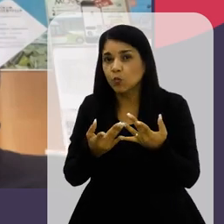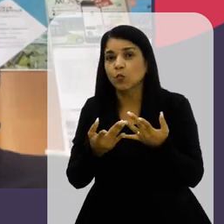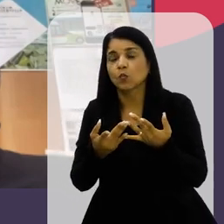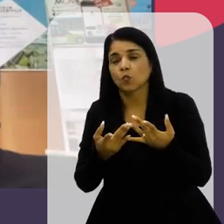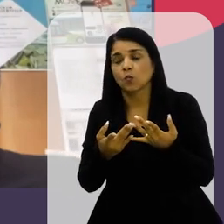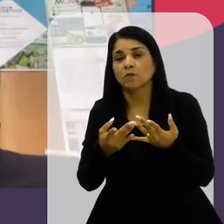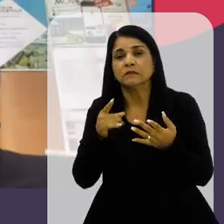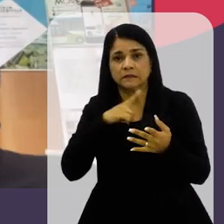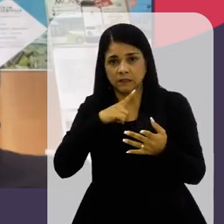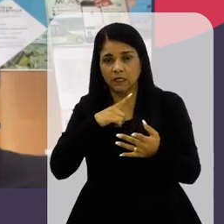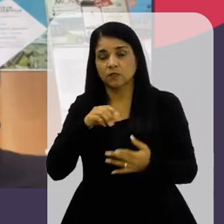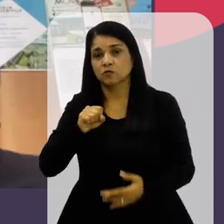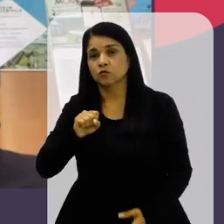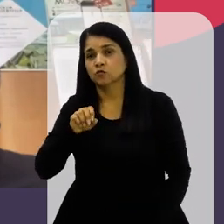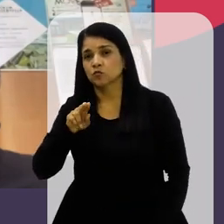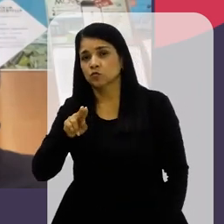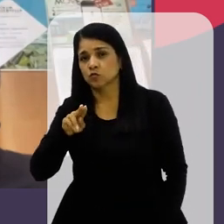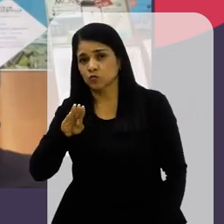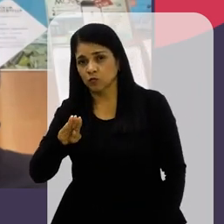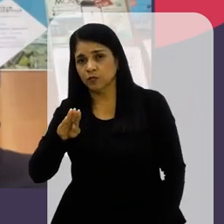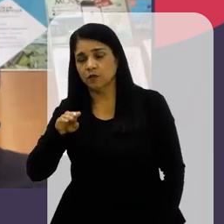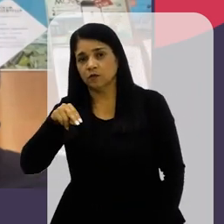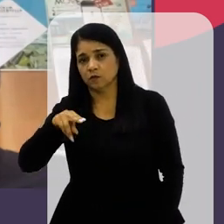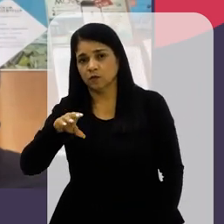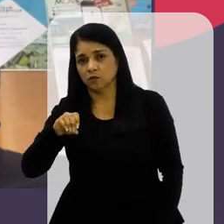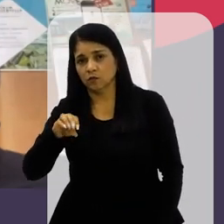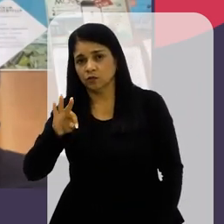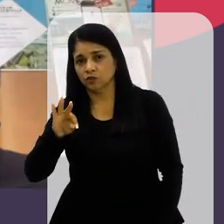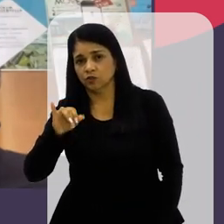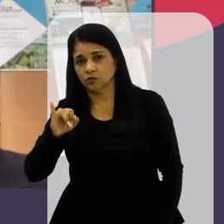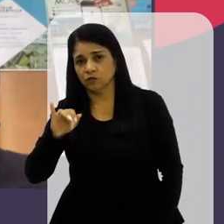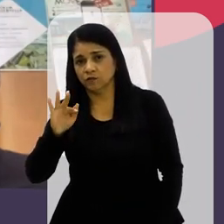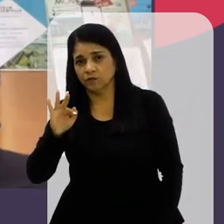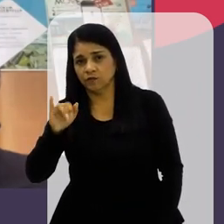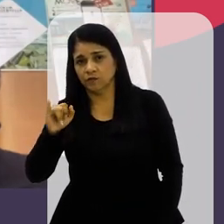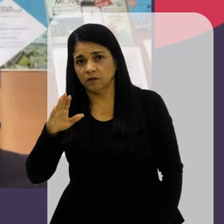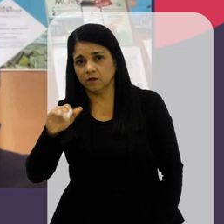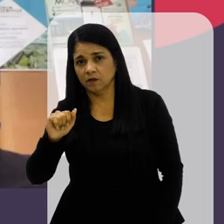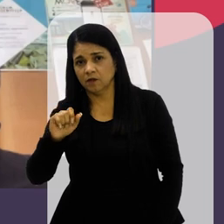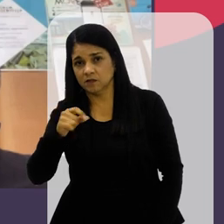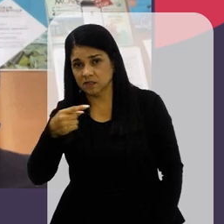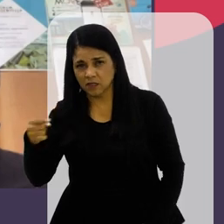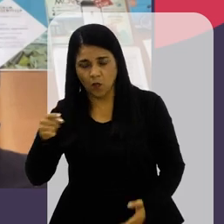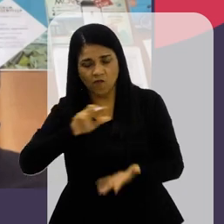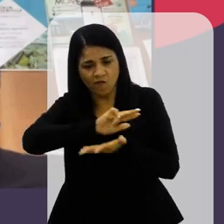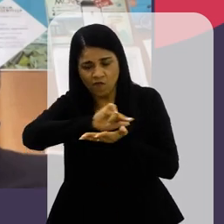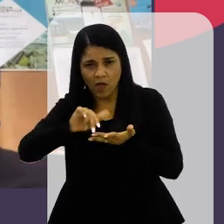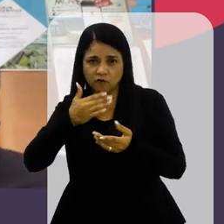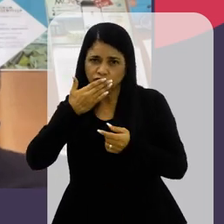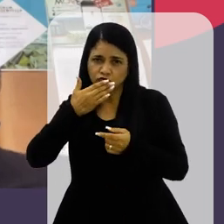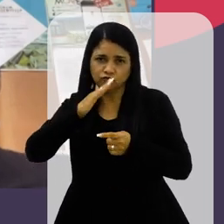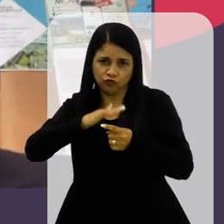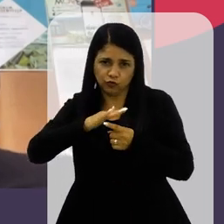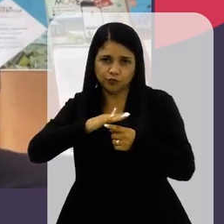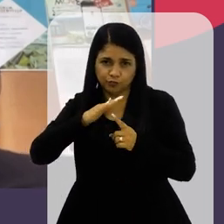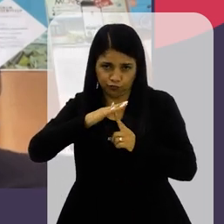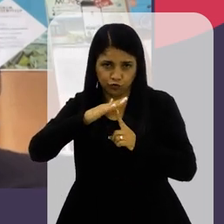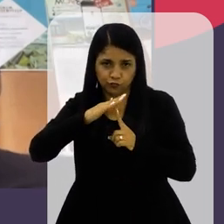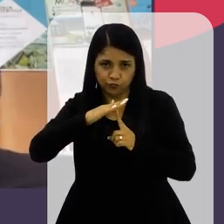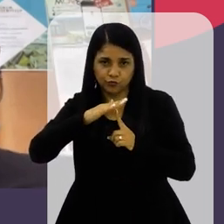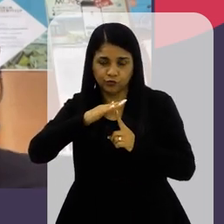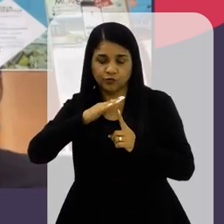Que Existe Subnotificação Por uma Por N maneiras N